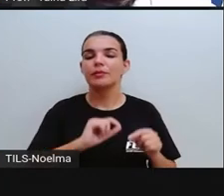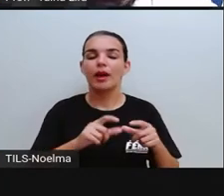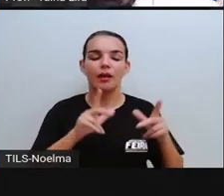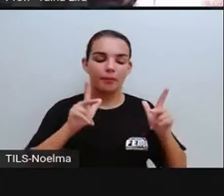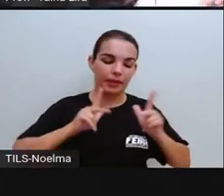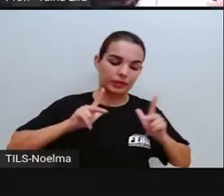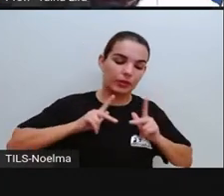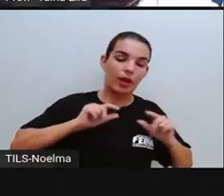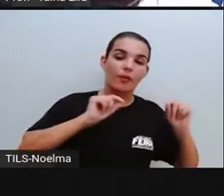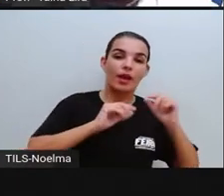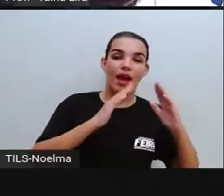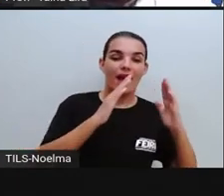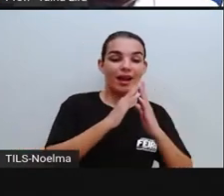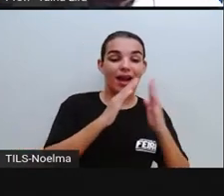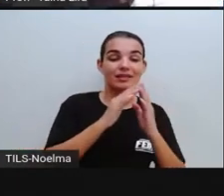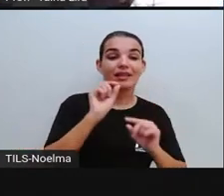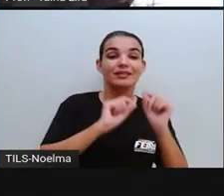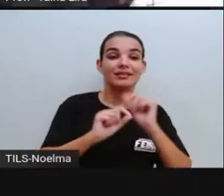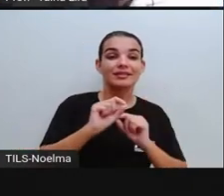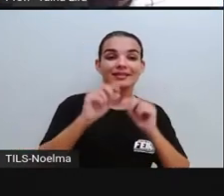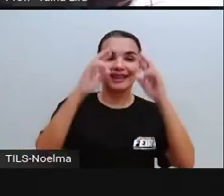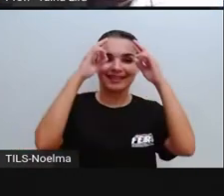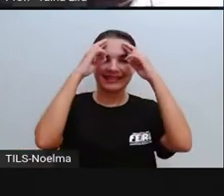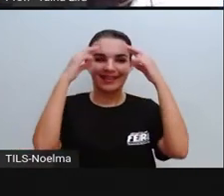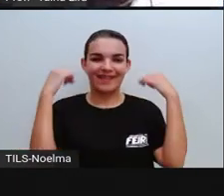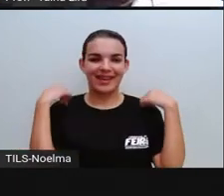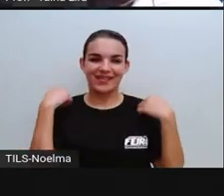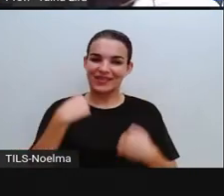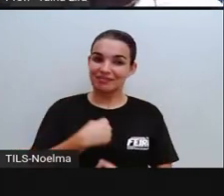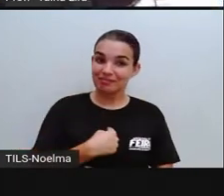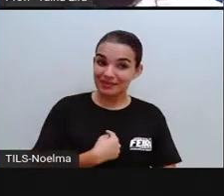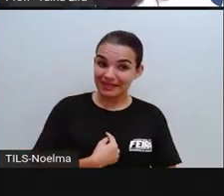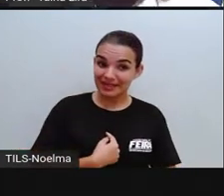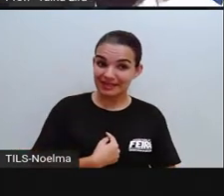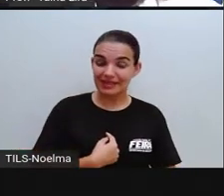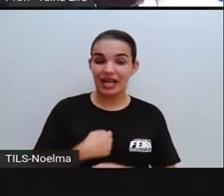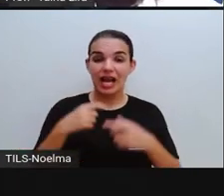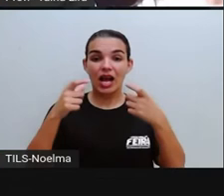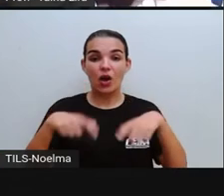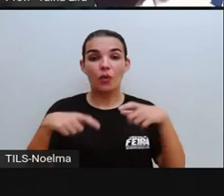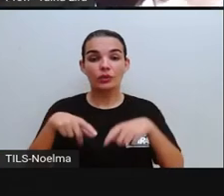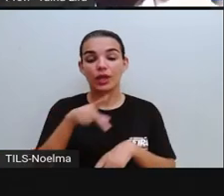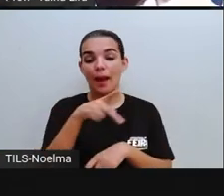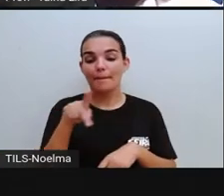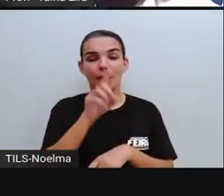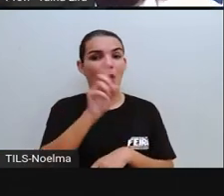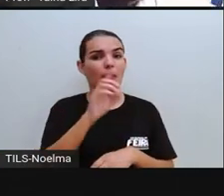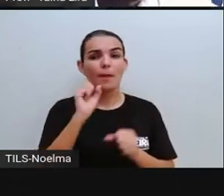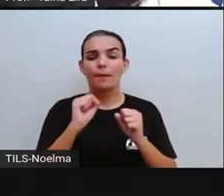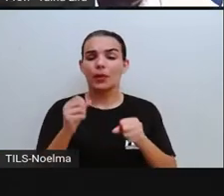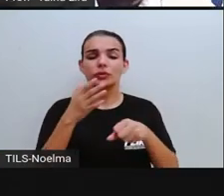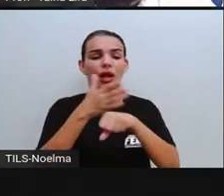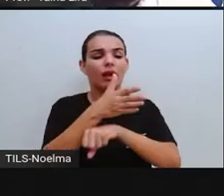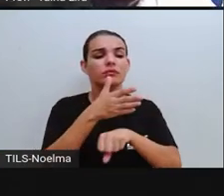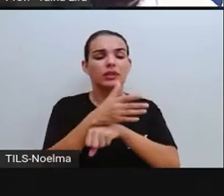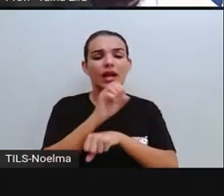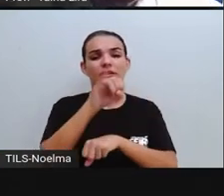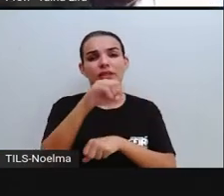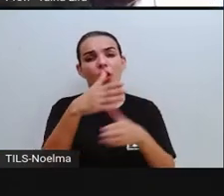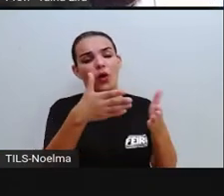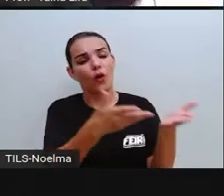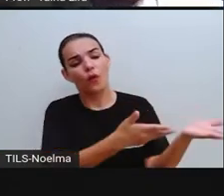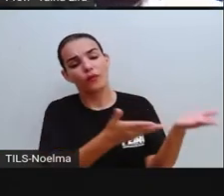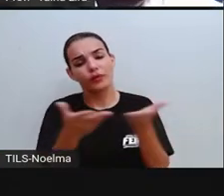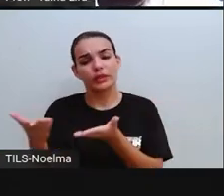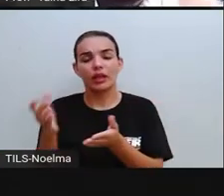particular que é a casa de Noelma, onde a Pró não pode entrar sem ser convidada, tá?